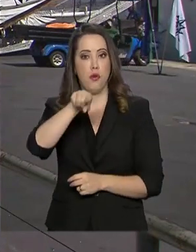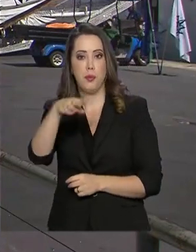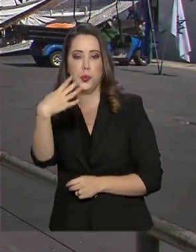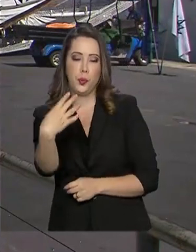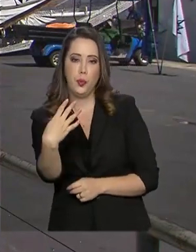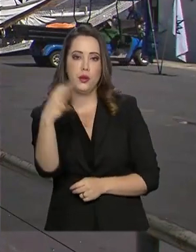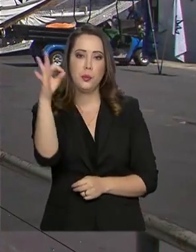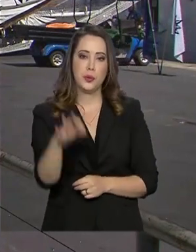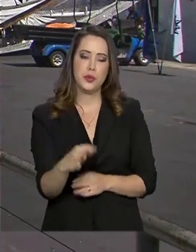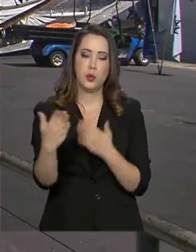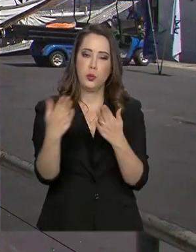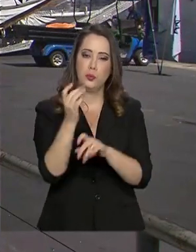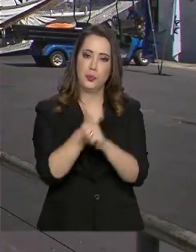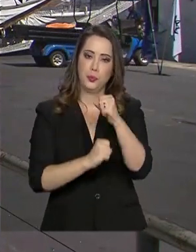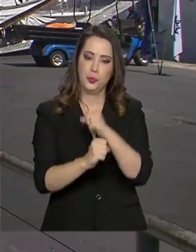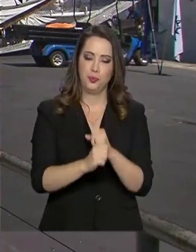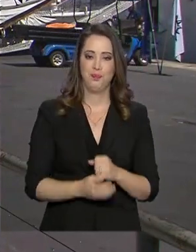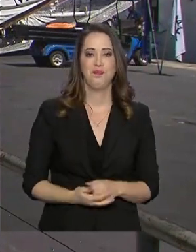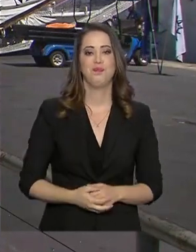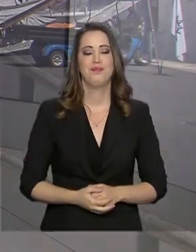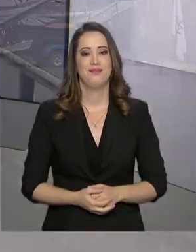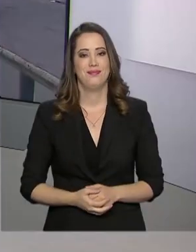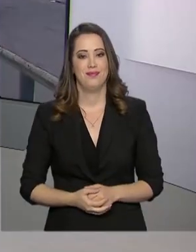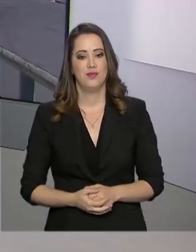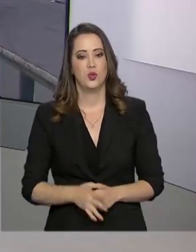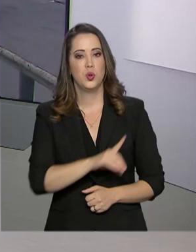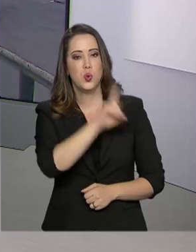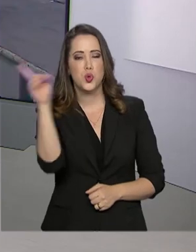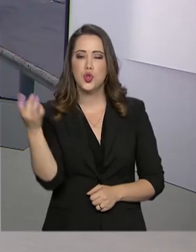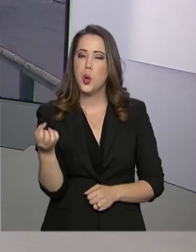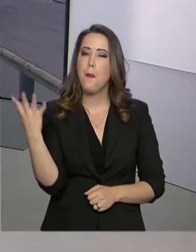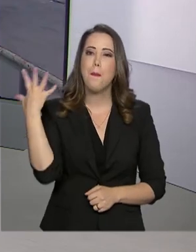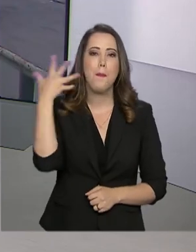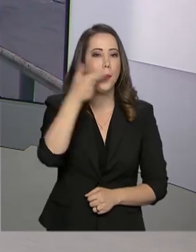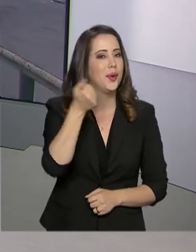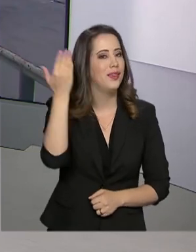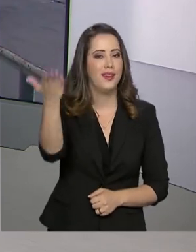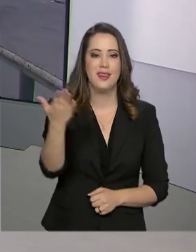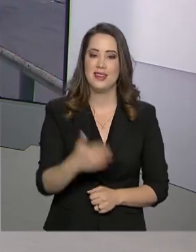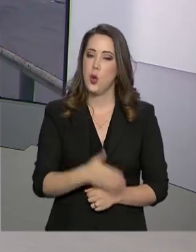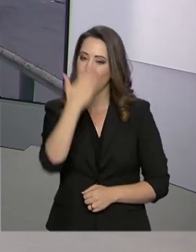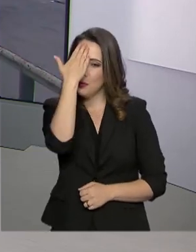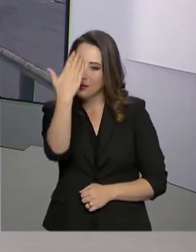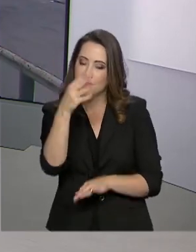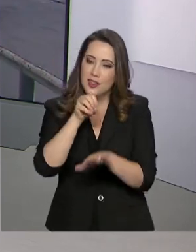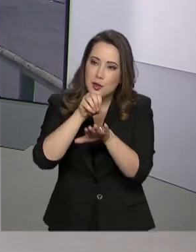com o mesmo período do ano passado. Renata. O dia está bonito por aí, Maurício. Muito obrigada pelas suas informações. Bom trabalho. trabalho.